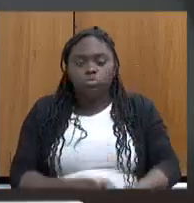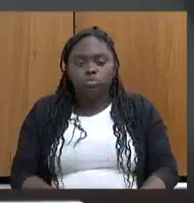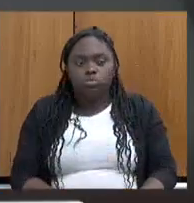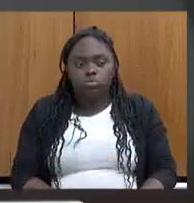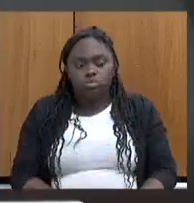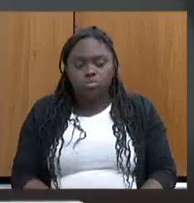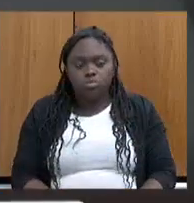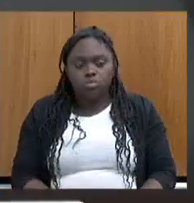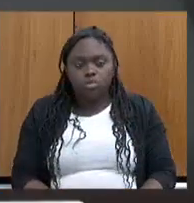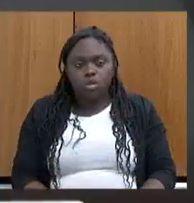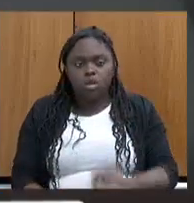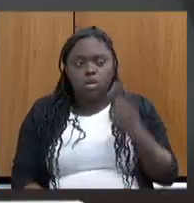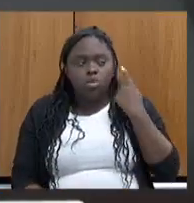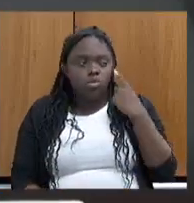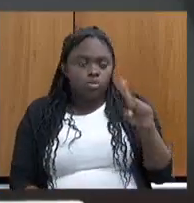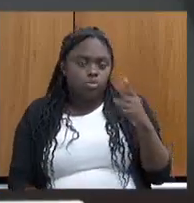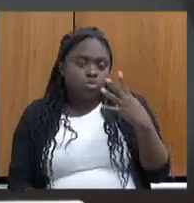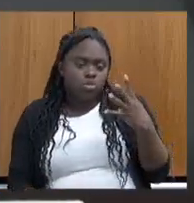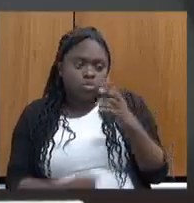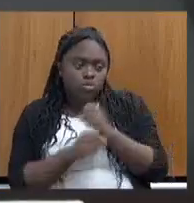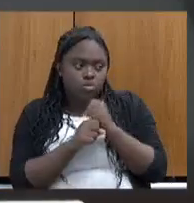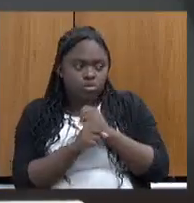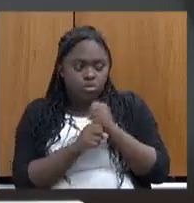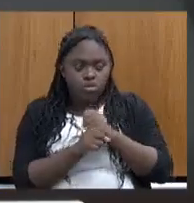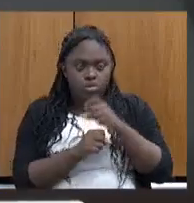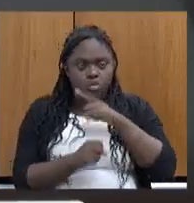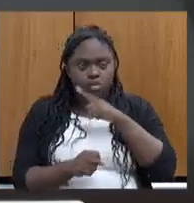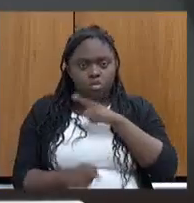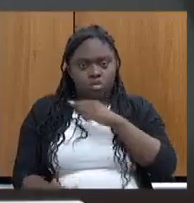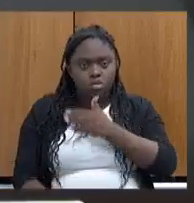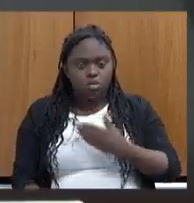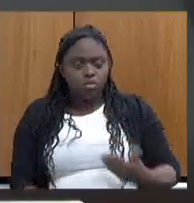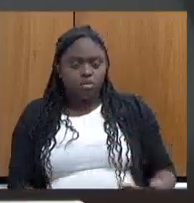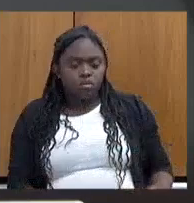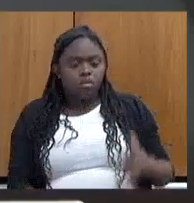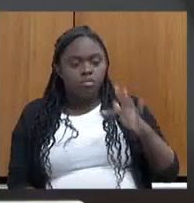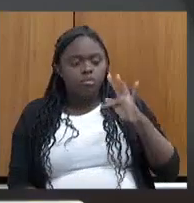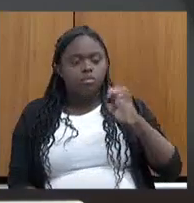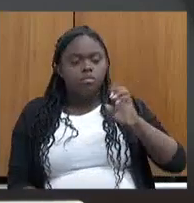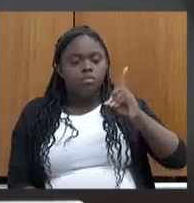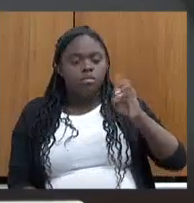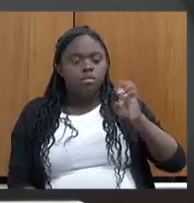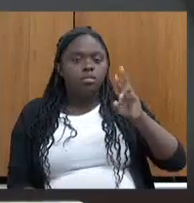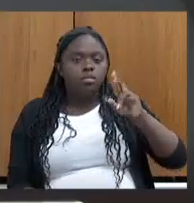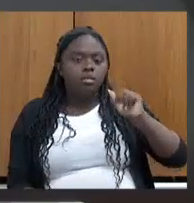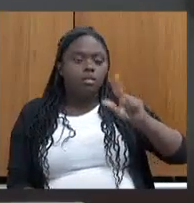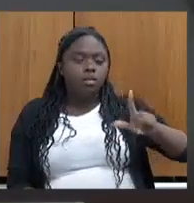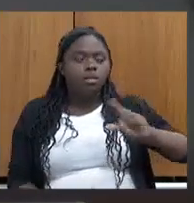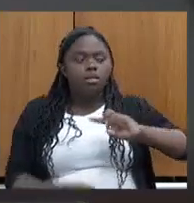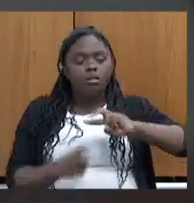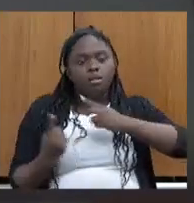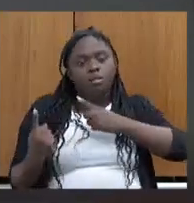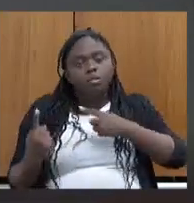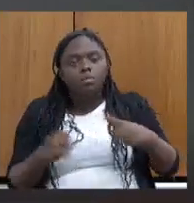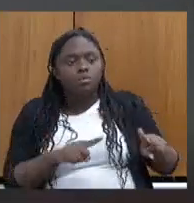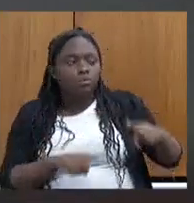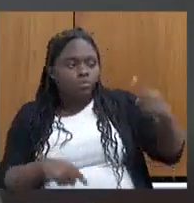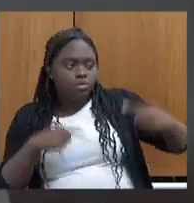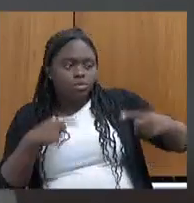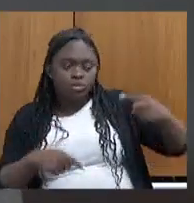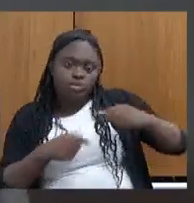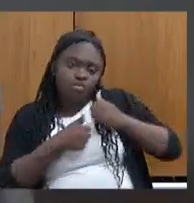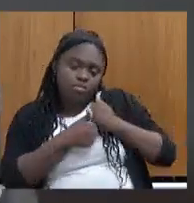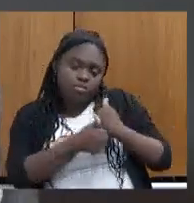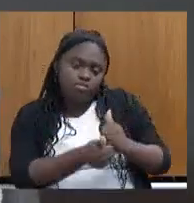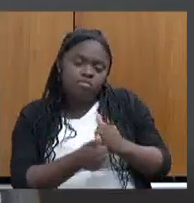Nos últimos quatro anos, nós tivemos um governo federal que era contra as políticas de assistência, era contra